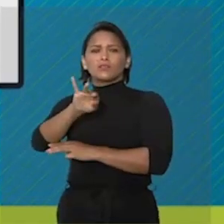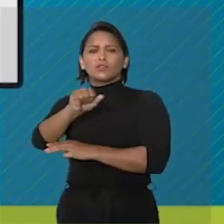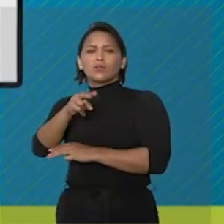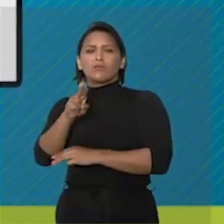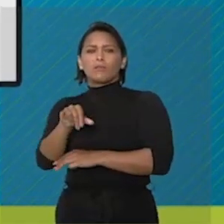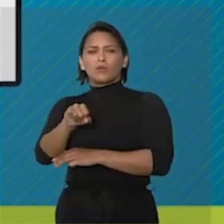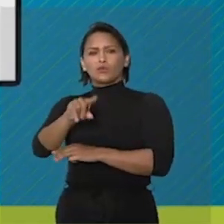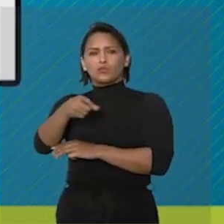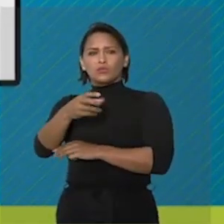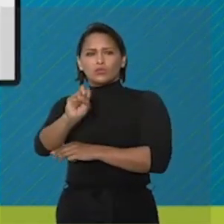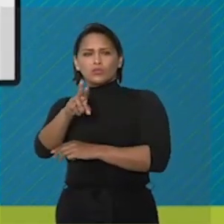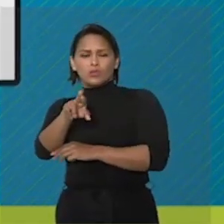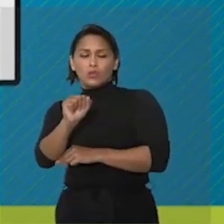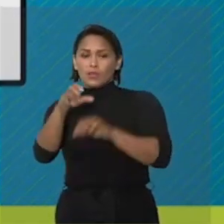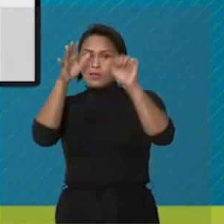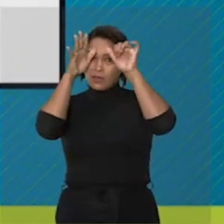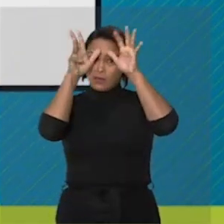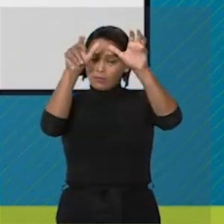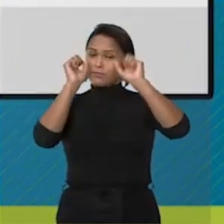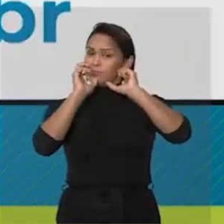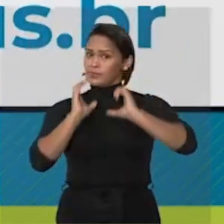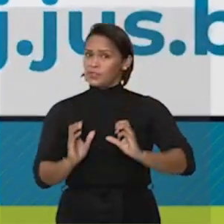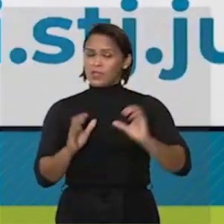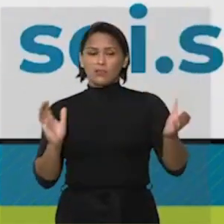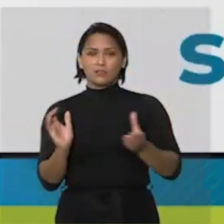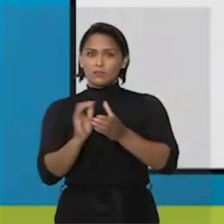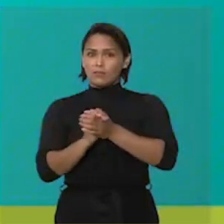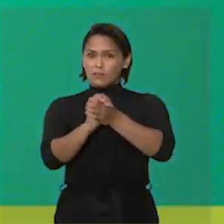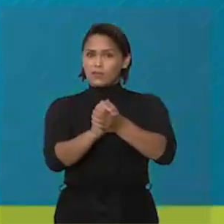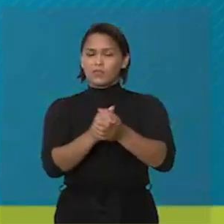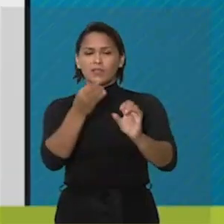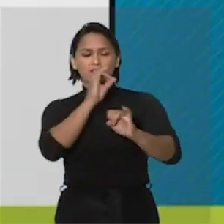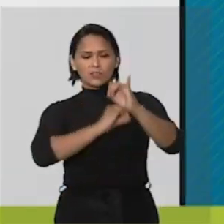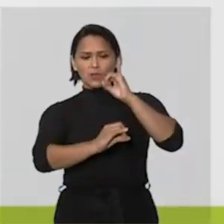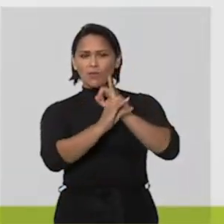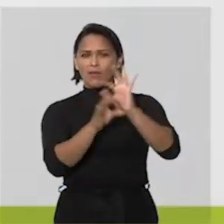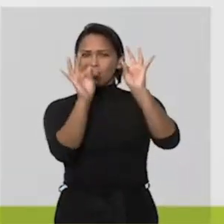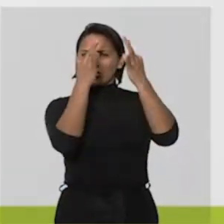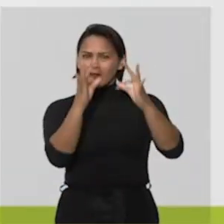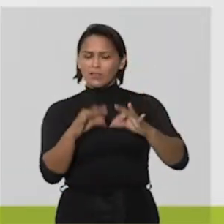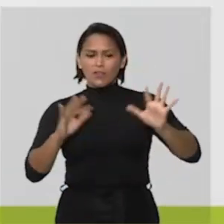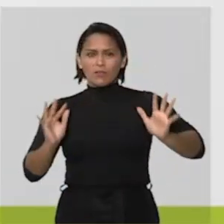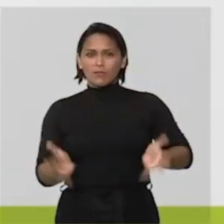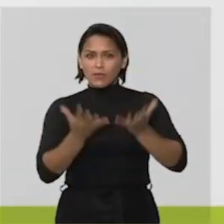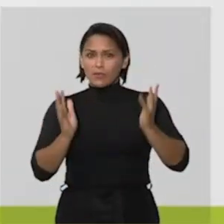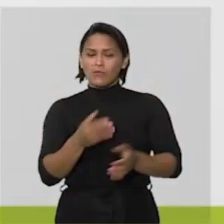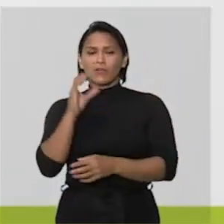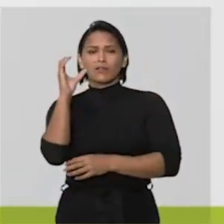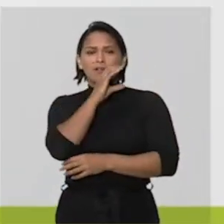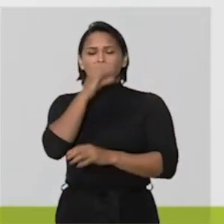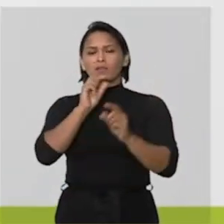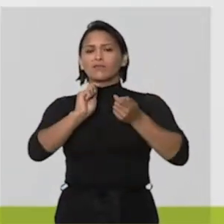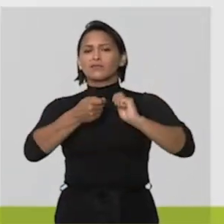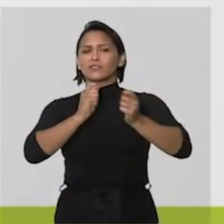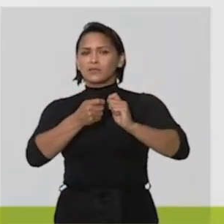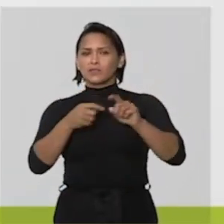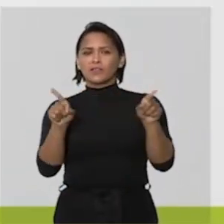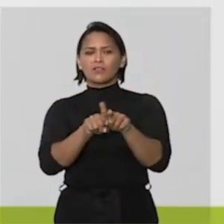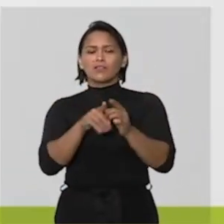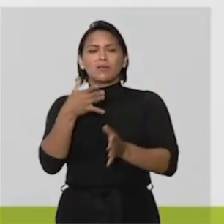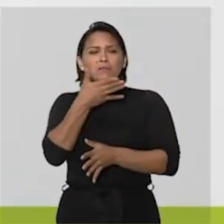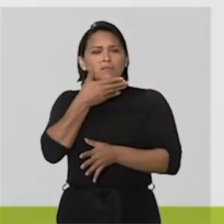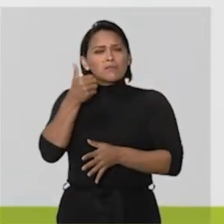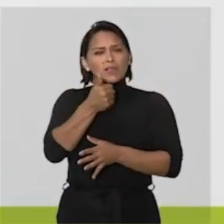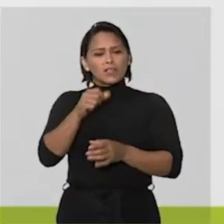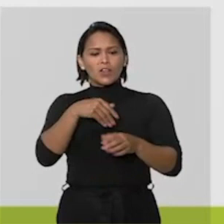.jus.br. É o Tribunal da Cidadania, de mãos dadas com a tecnologia, promovendo eficiência administrativa